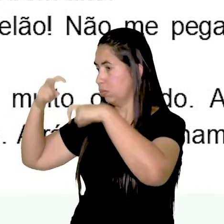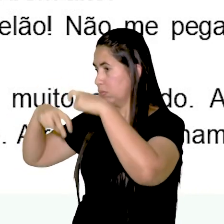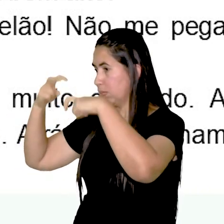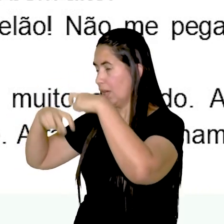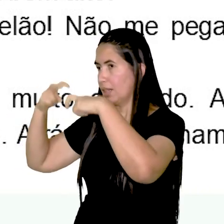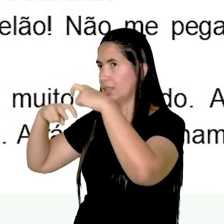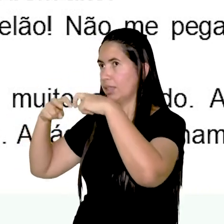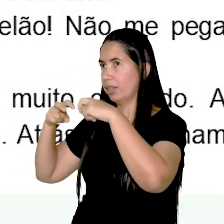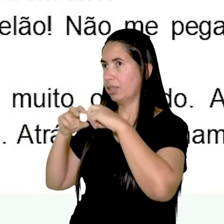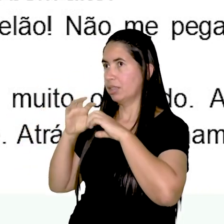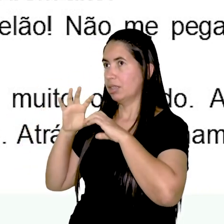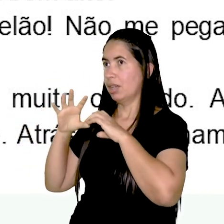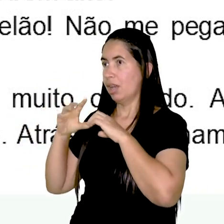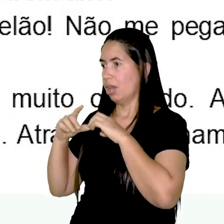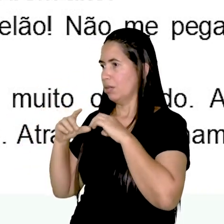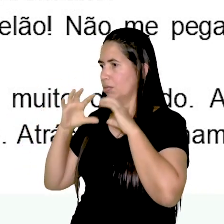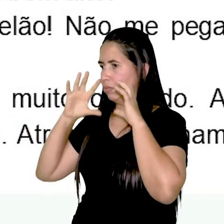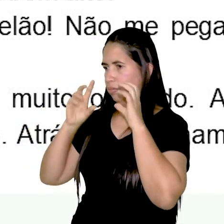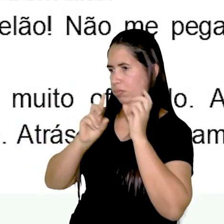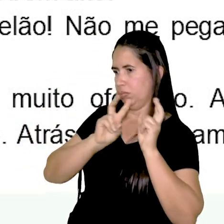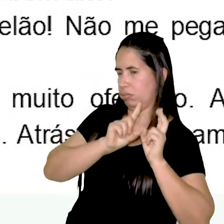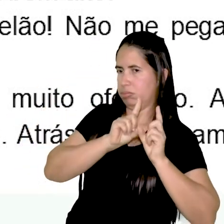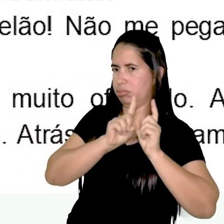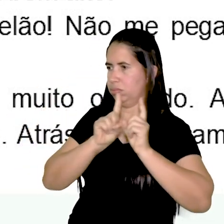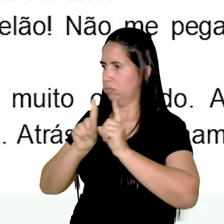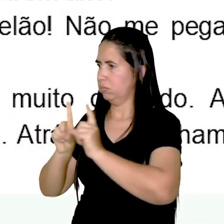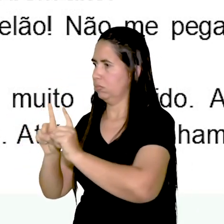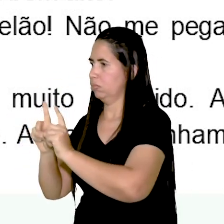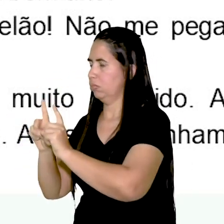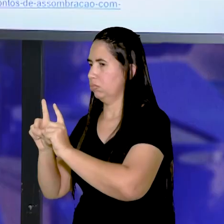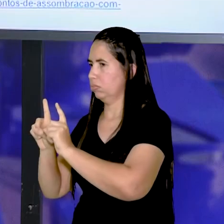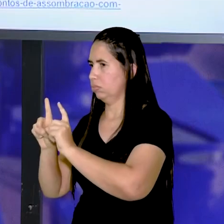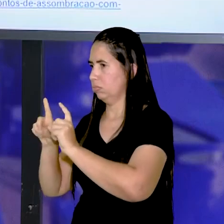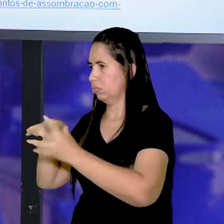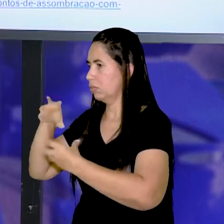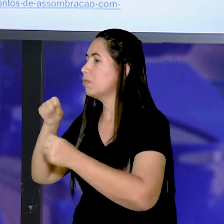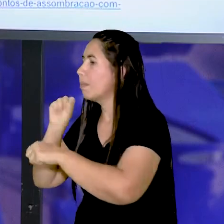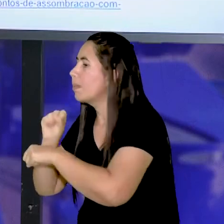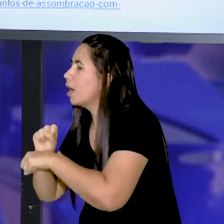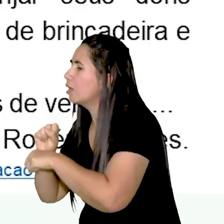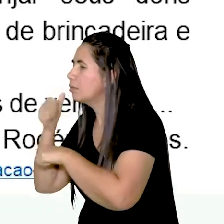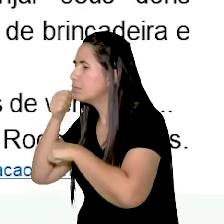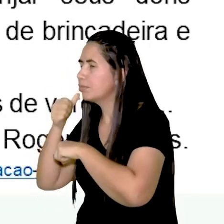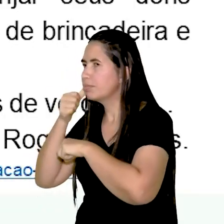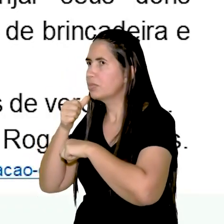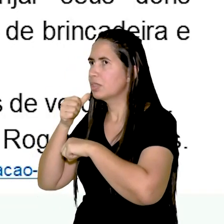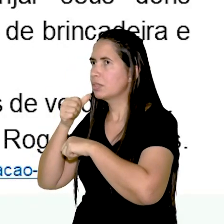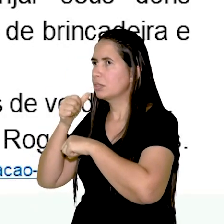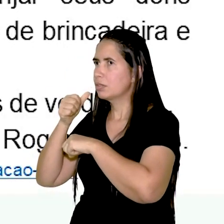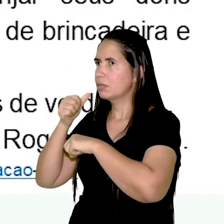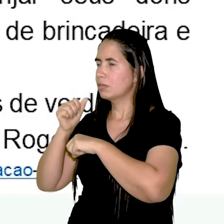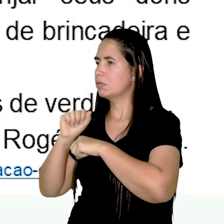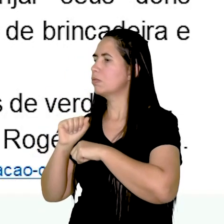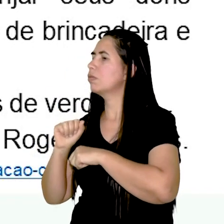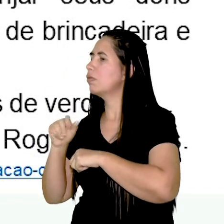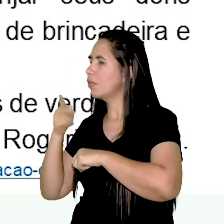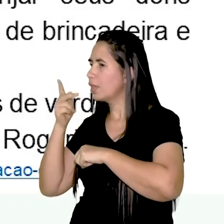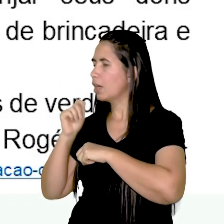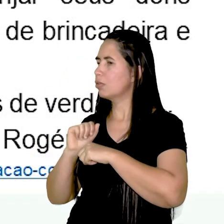Atrás dela vinham os fantasmas. Para, menina atrevida! Vou lhe dar um sermão